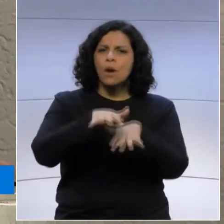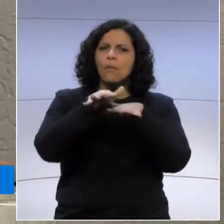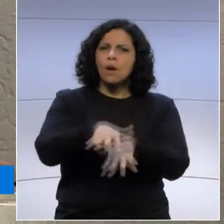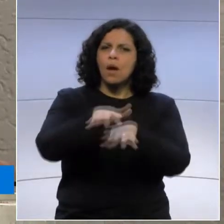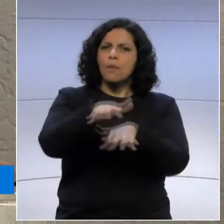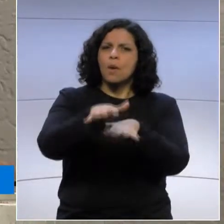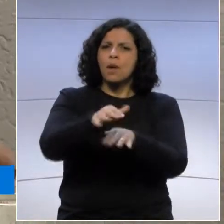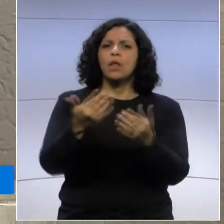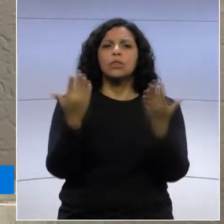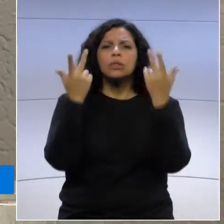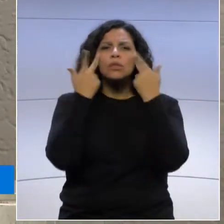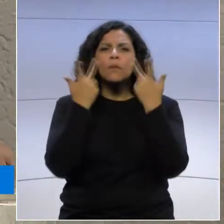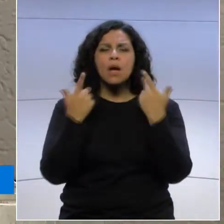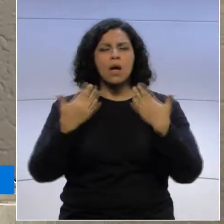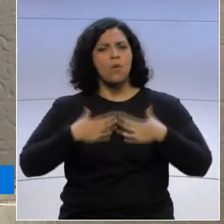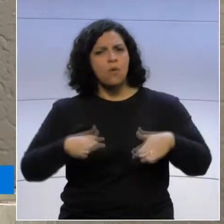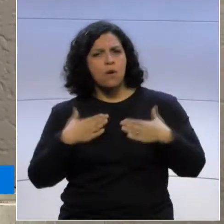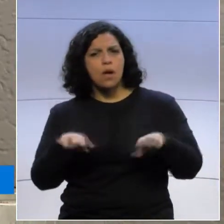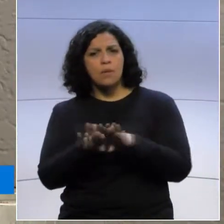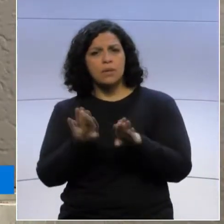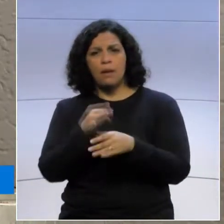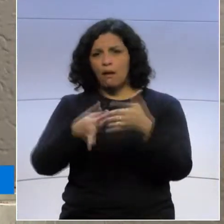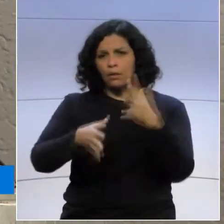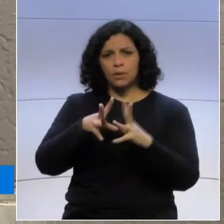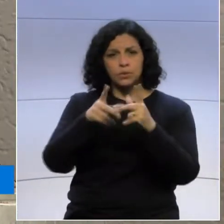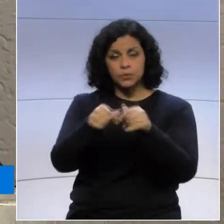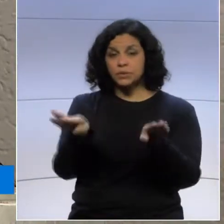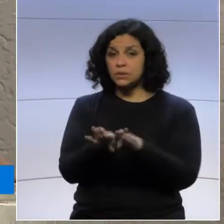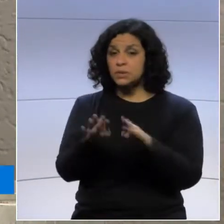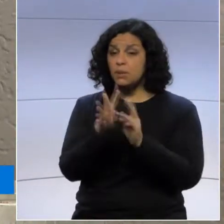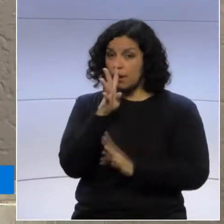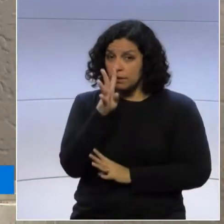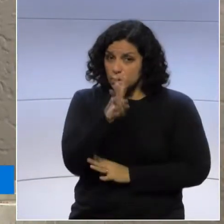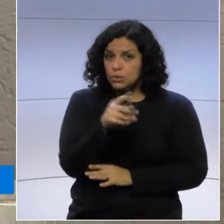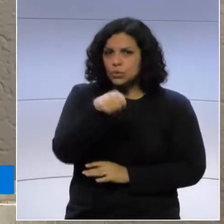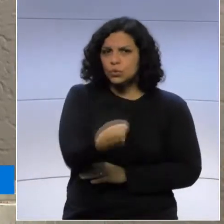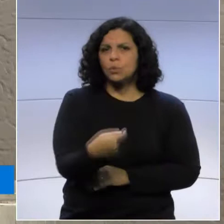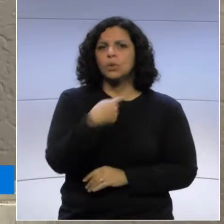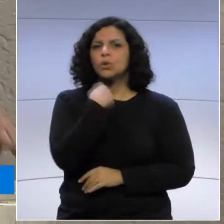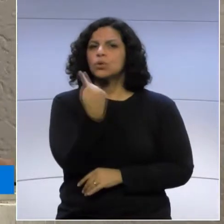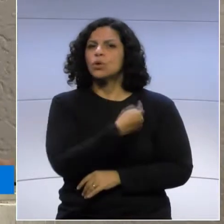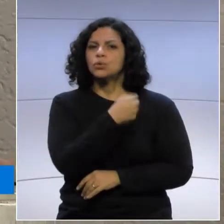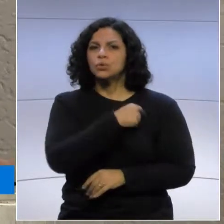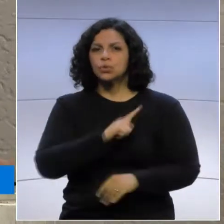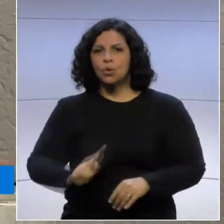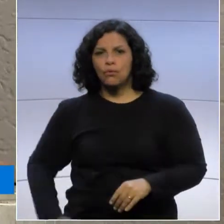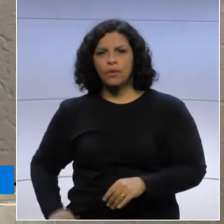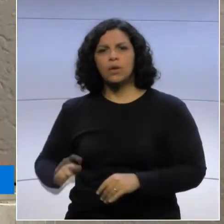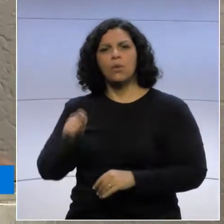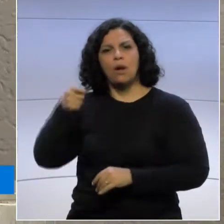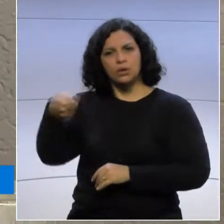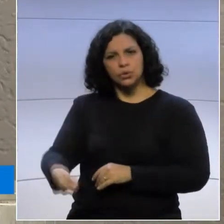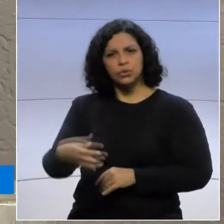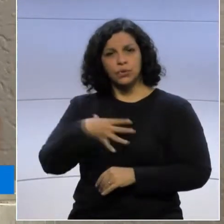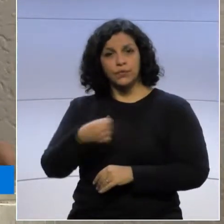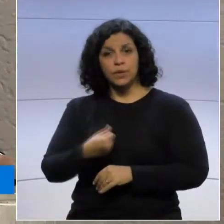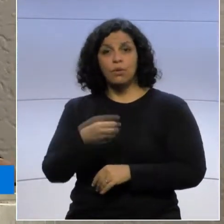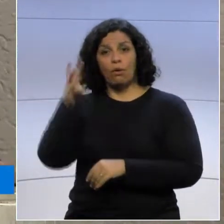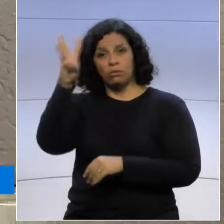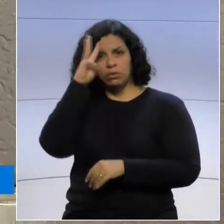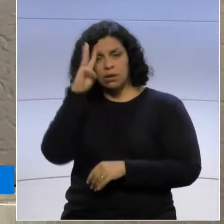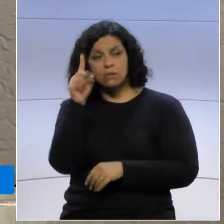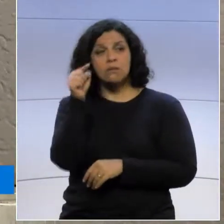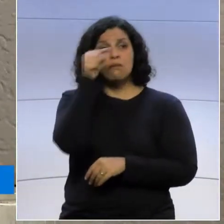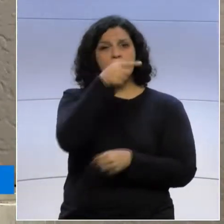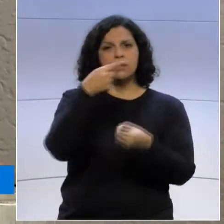acontecer nesse último domingo. E também queria deixar aqui uma crítica ao nosso governador Ratinho Júnior, que na terça-feira esteve presente